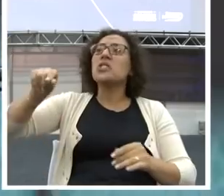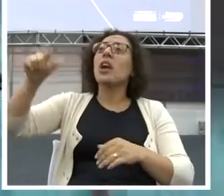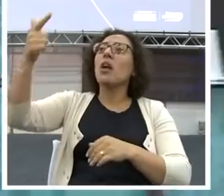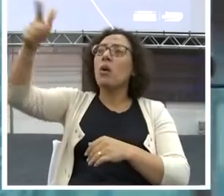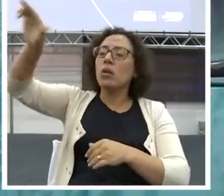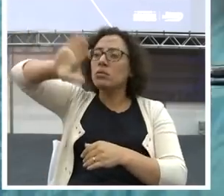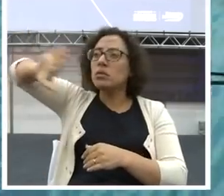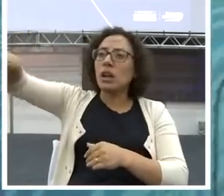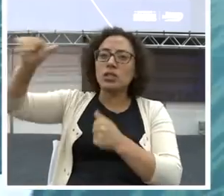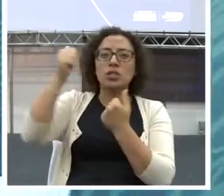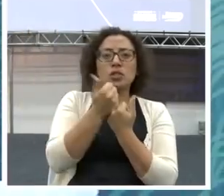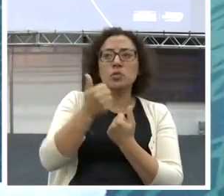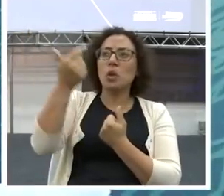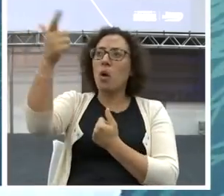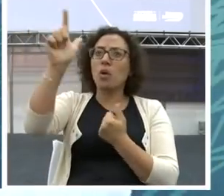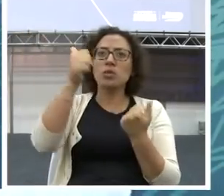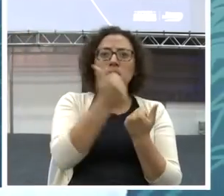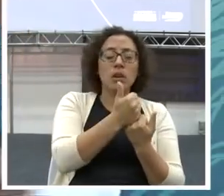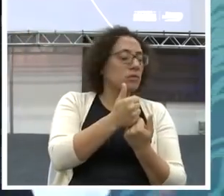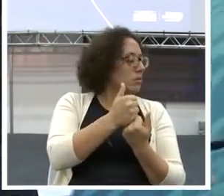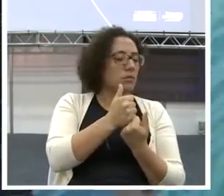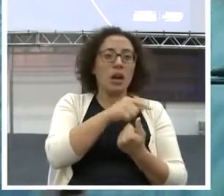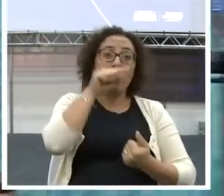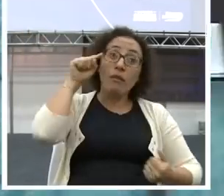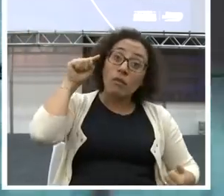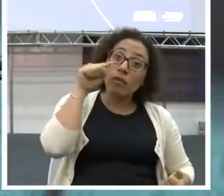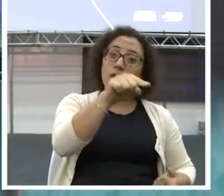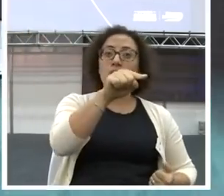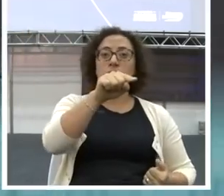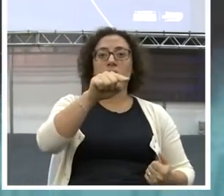diferença na sua vida é você. E não nenhum governo.